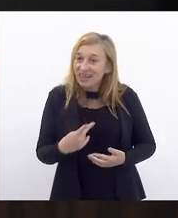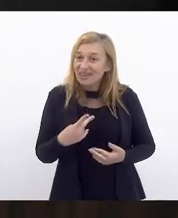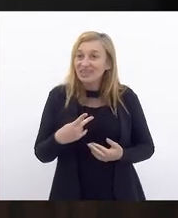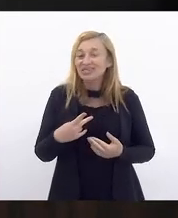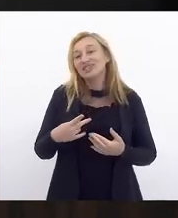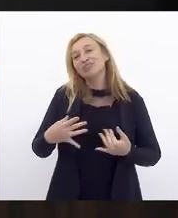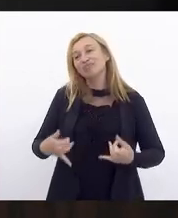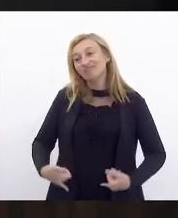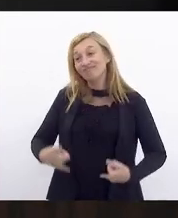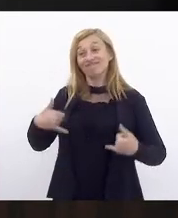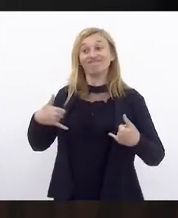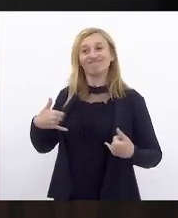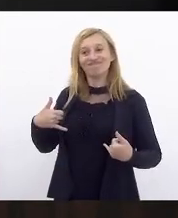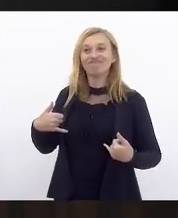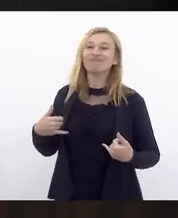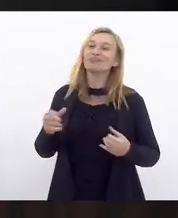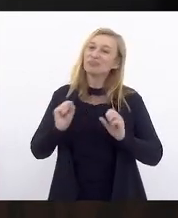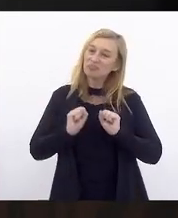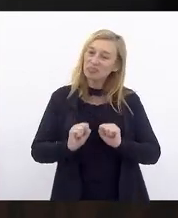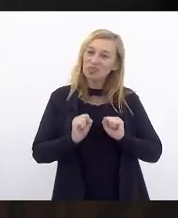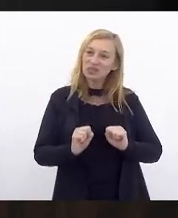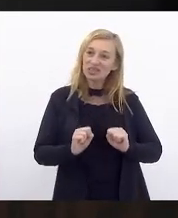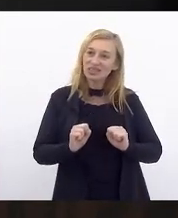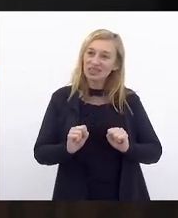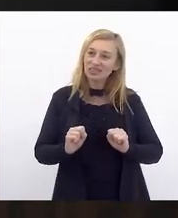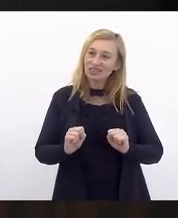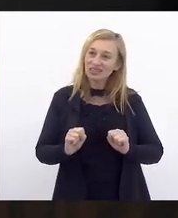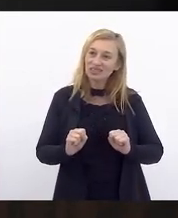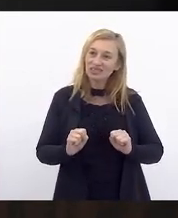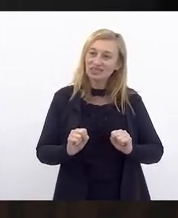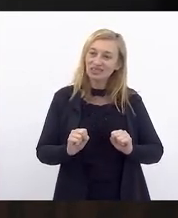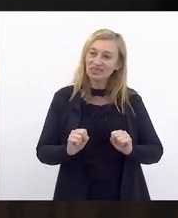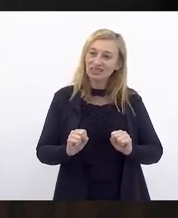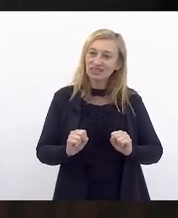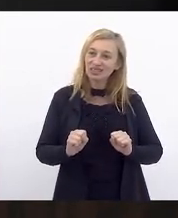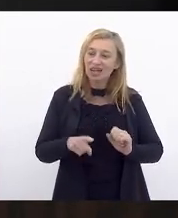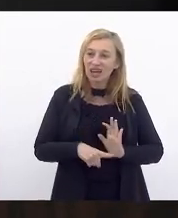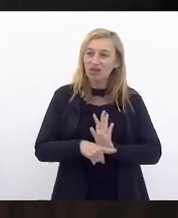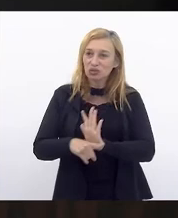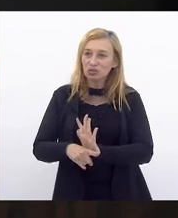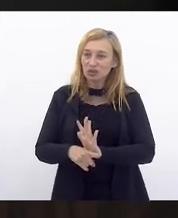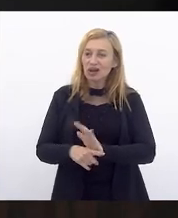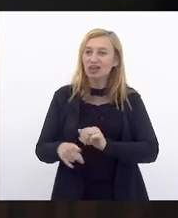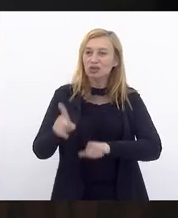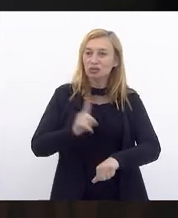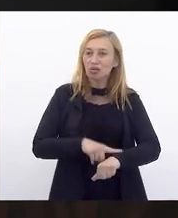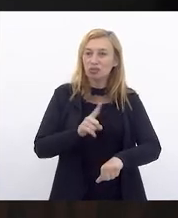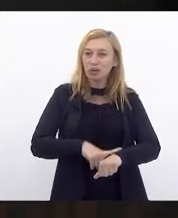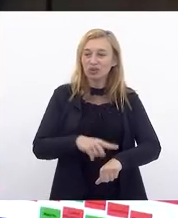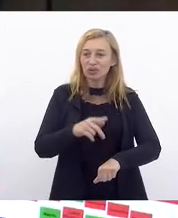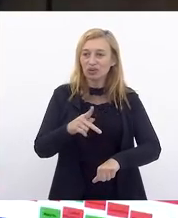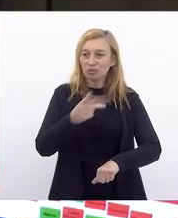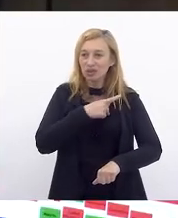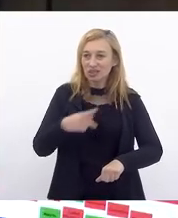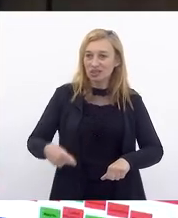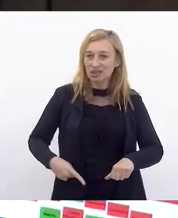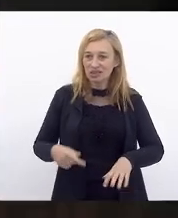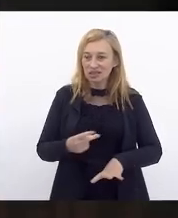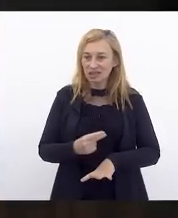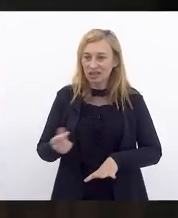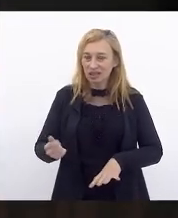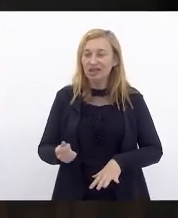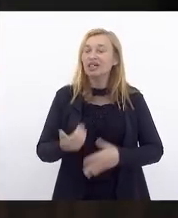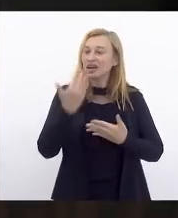sempre uma honra poder presidir as sessões na ausência do nosso presidente. E quero também